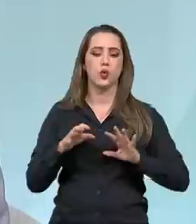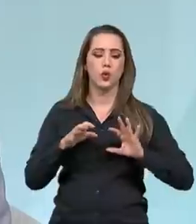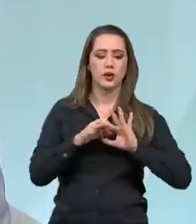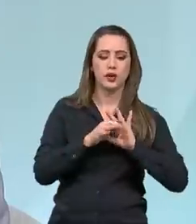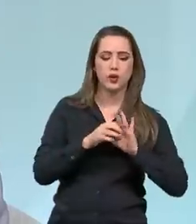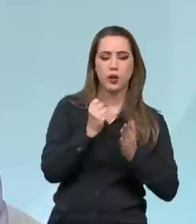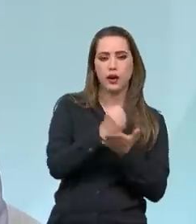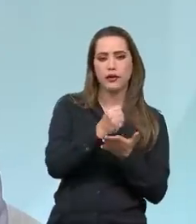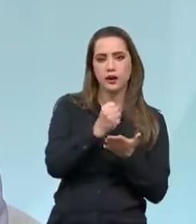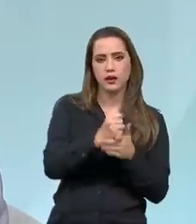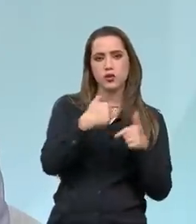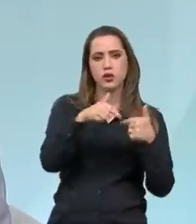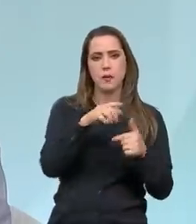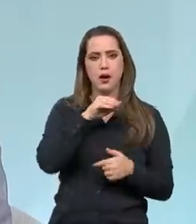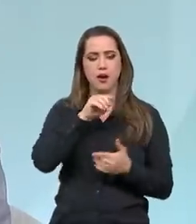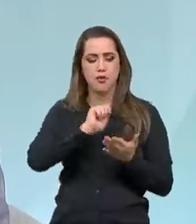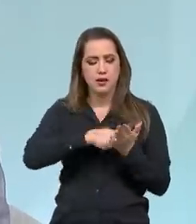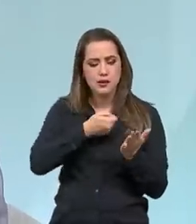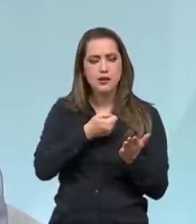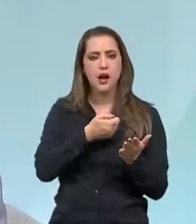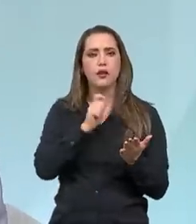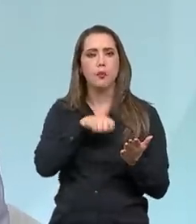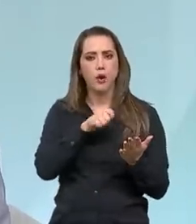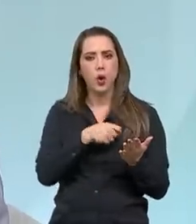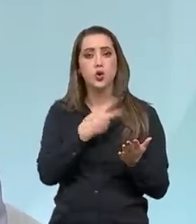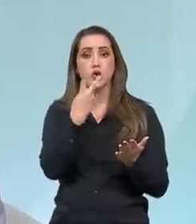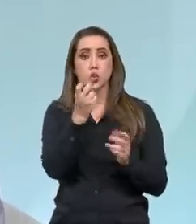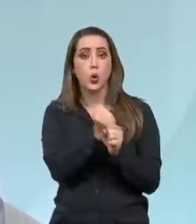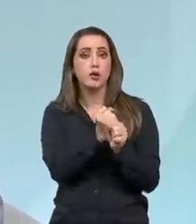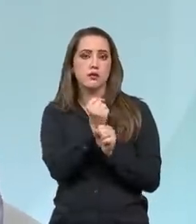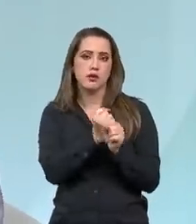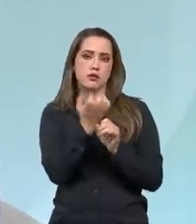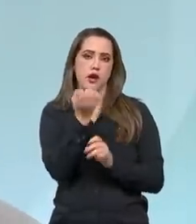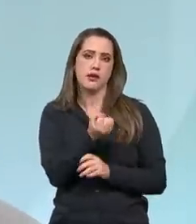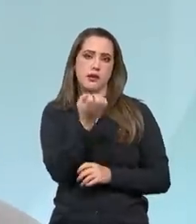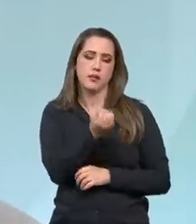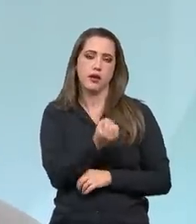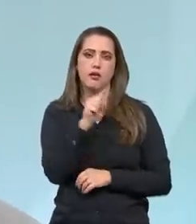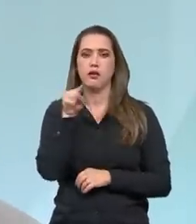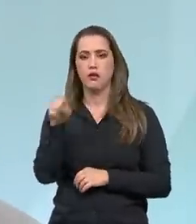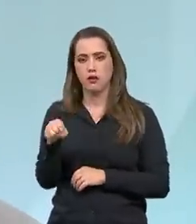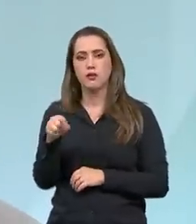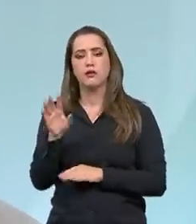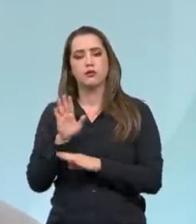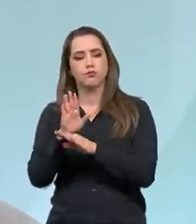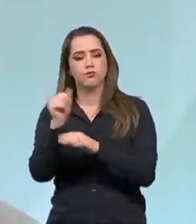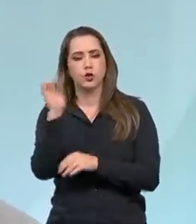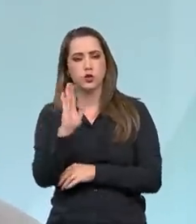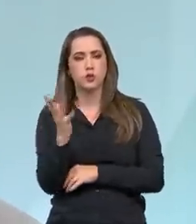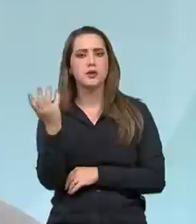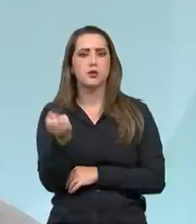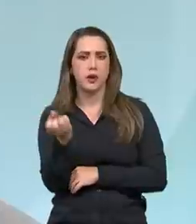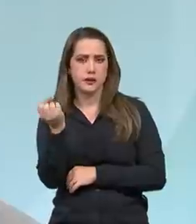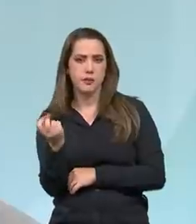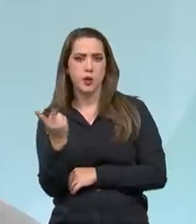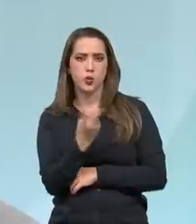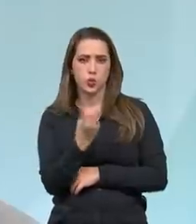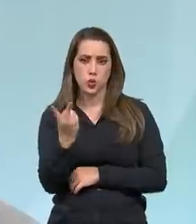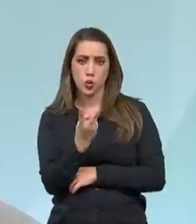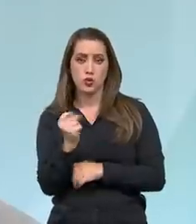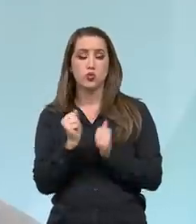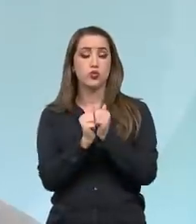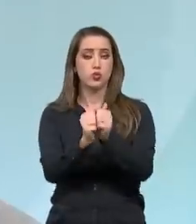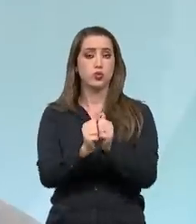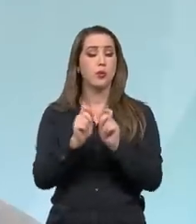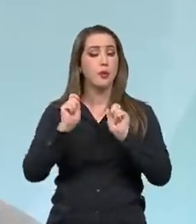a carteira de trabalho assinada, você pode permanecer dois anos no programa, isso facilitou que o mercado de trabalho aquecido, ele